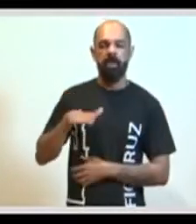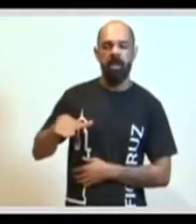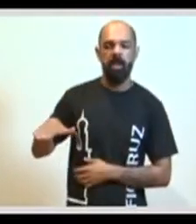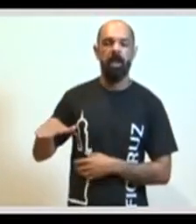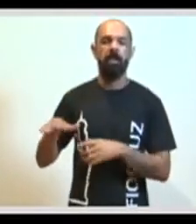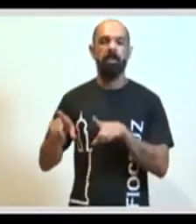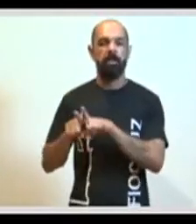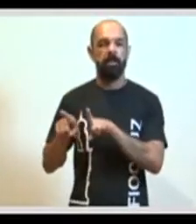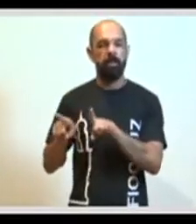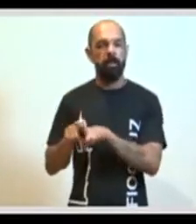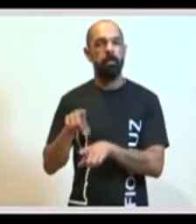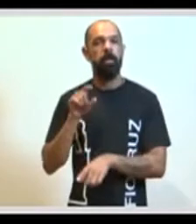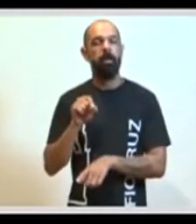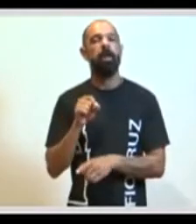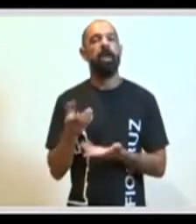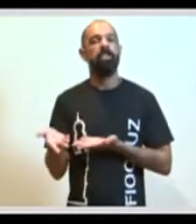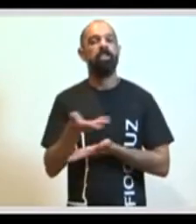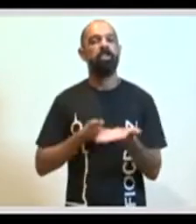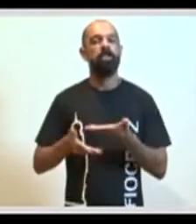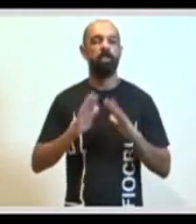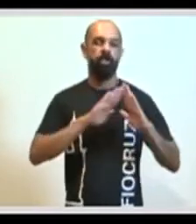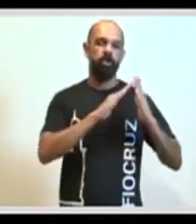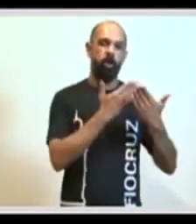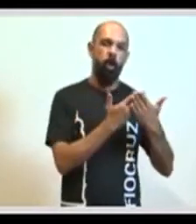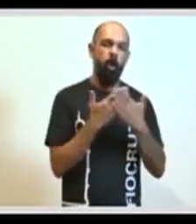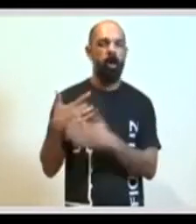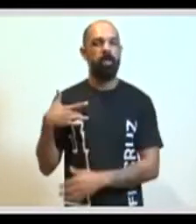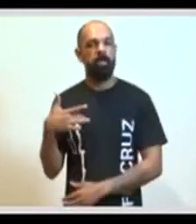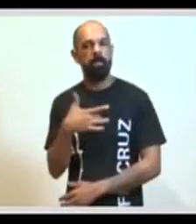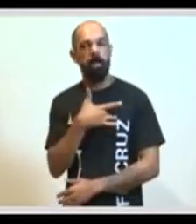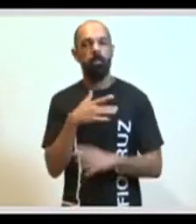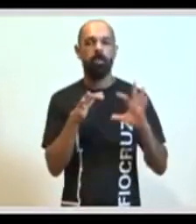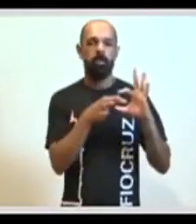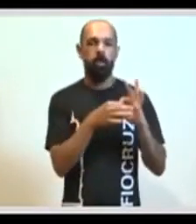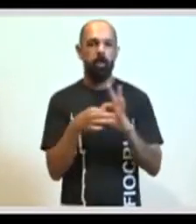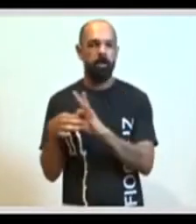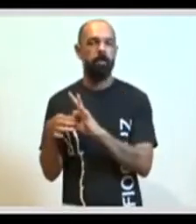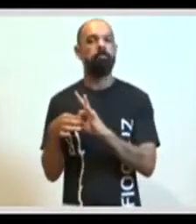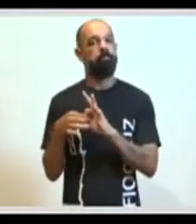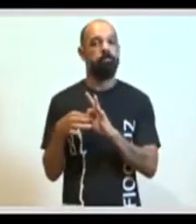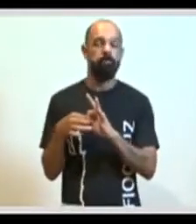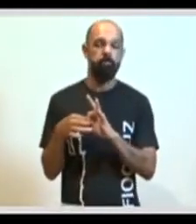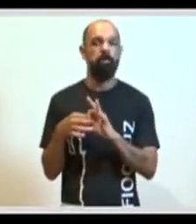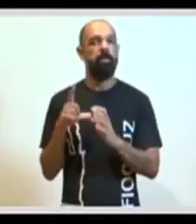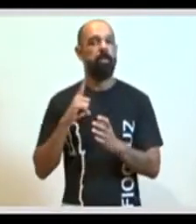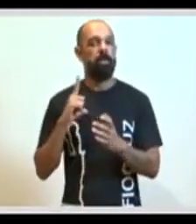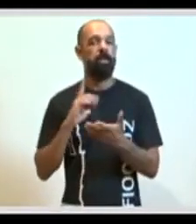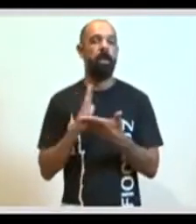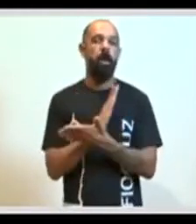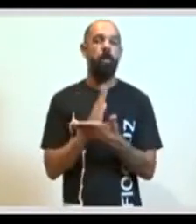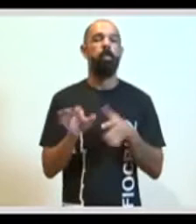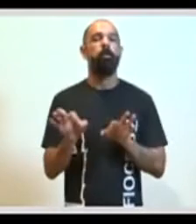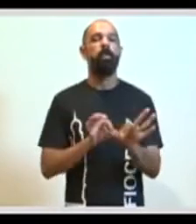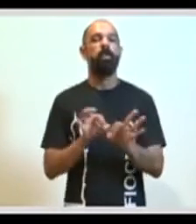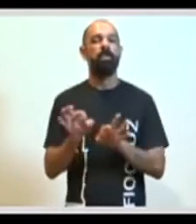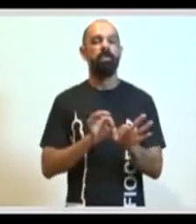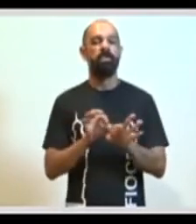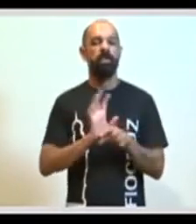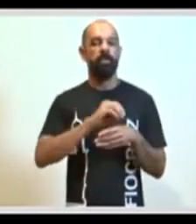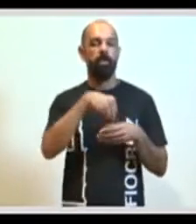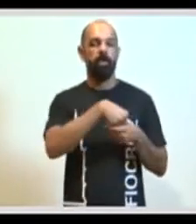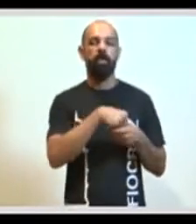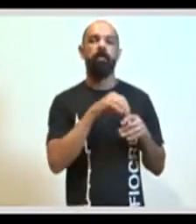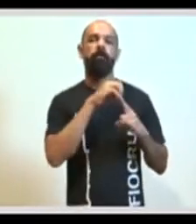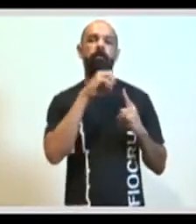crianças, mas a própria dinâmica escola-saúde nesse contexto. Existem já projetos na Fiocruz